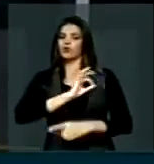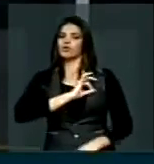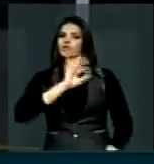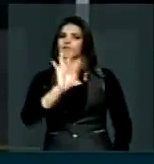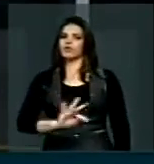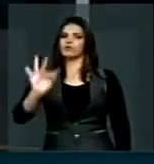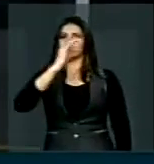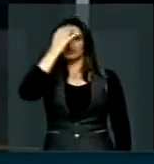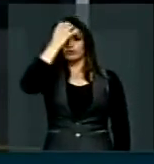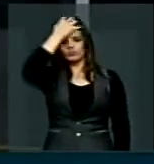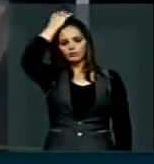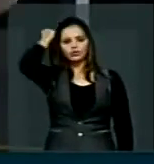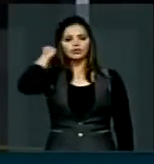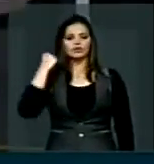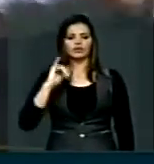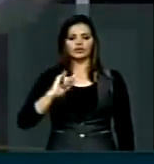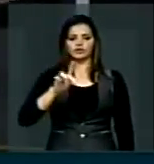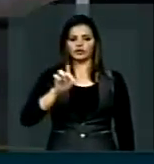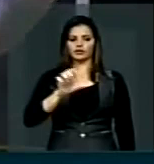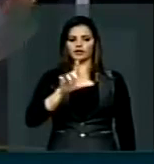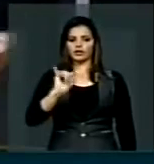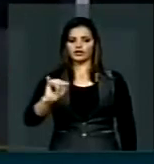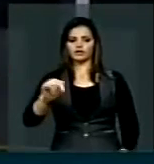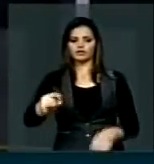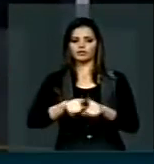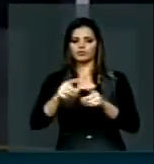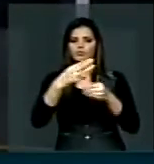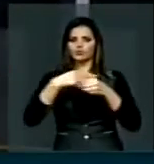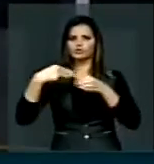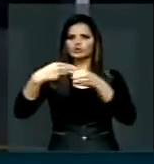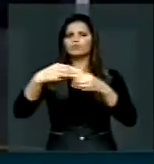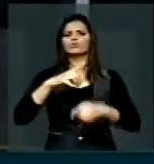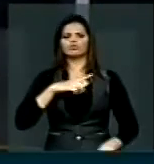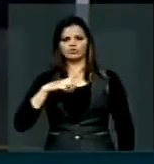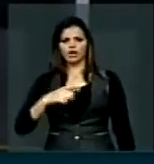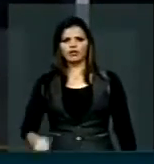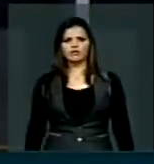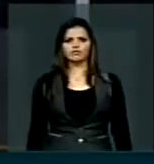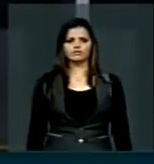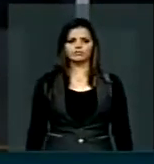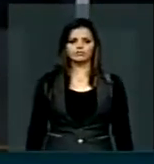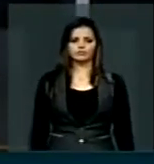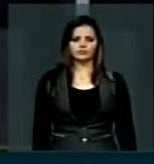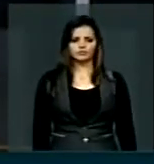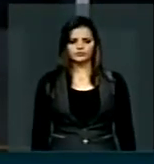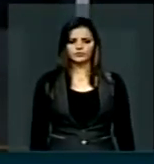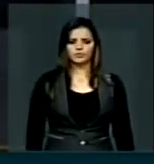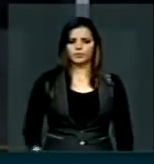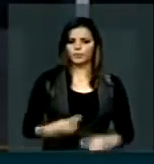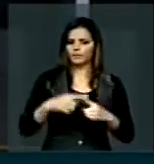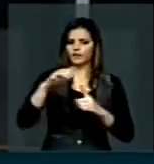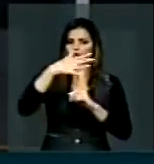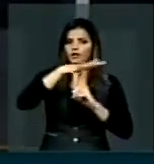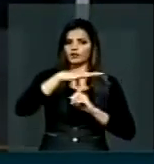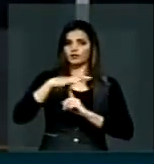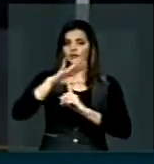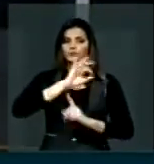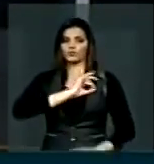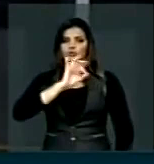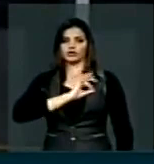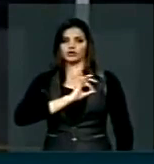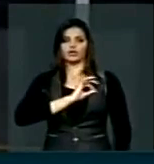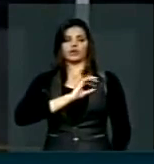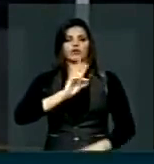para ir de ali, salvar e aos seus municípios lá no seu estado. Helicóptero da Polícia